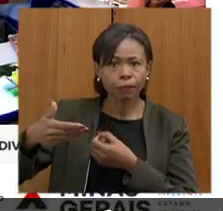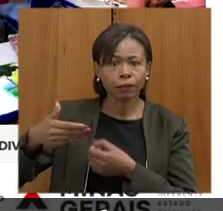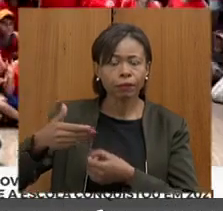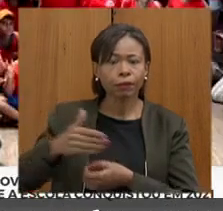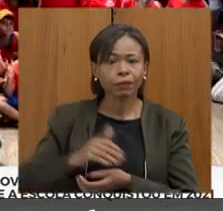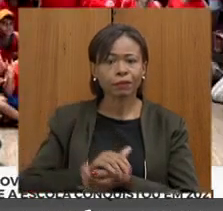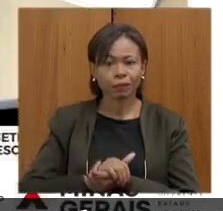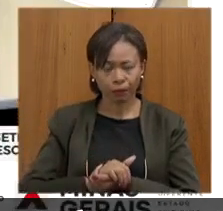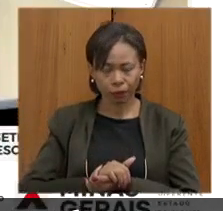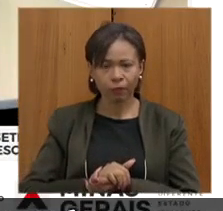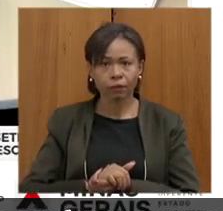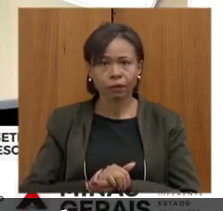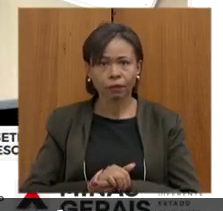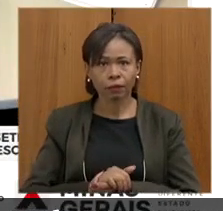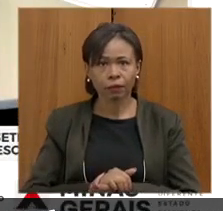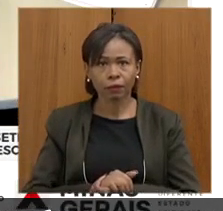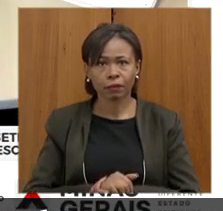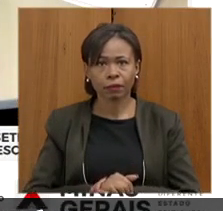Como?